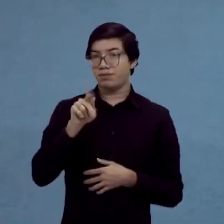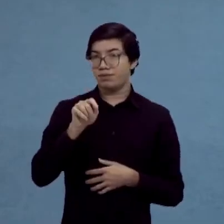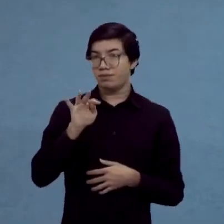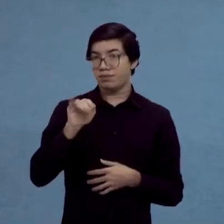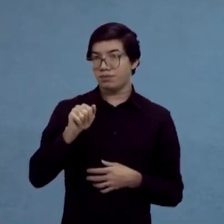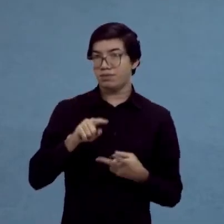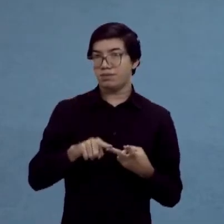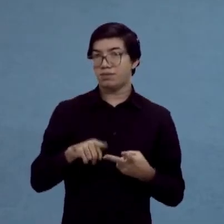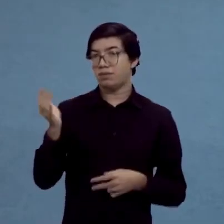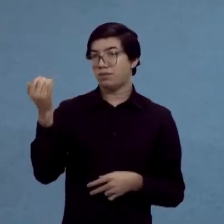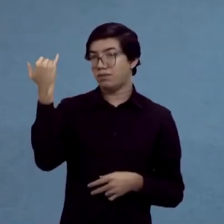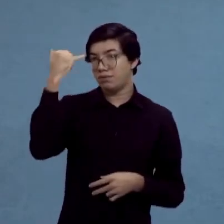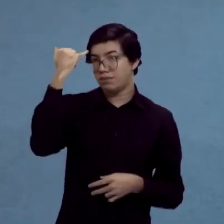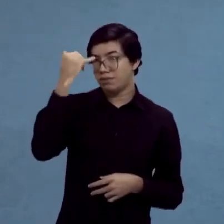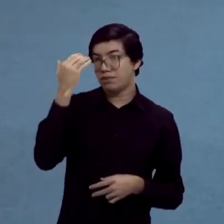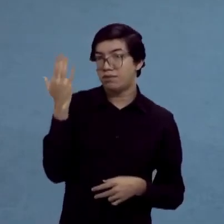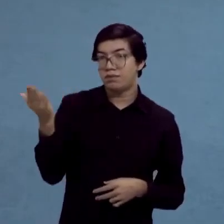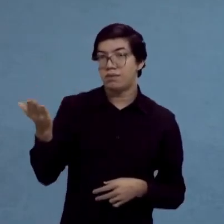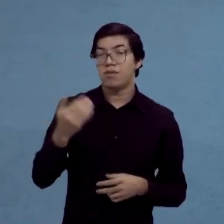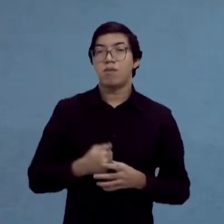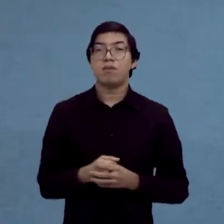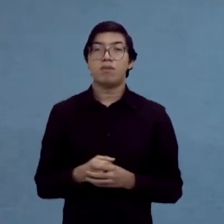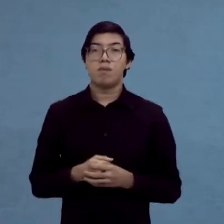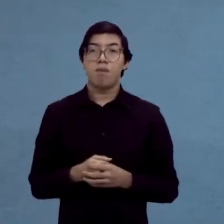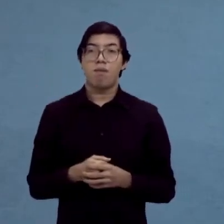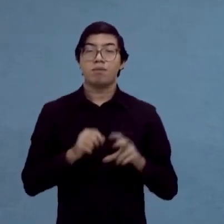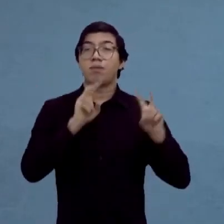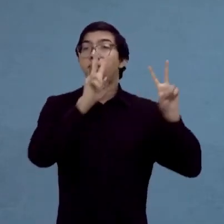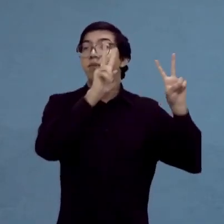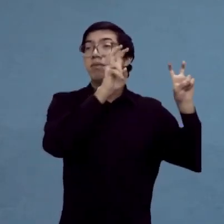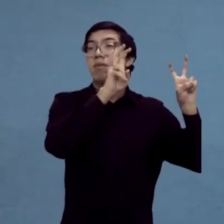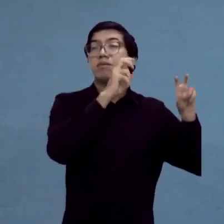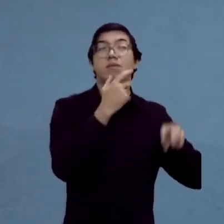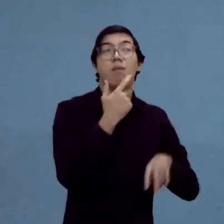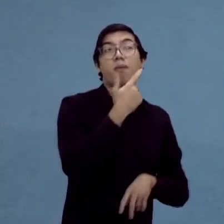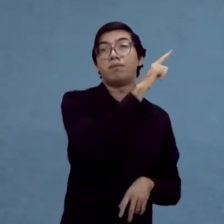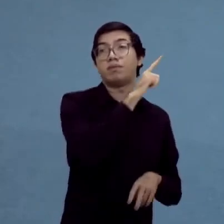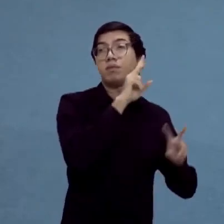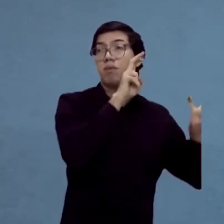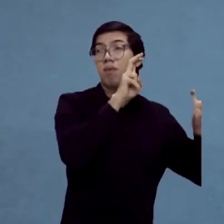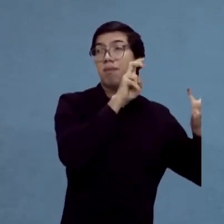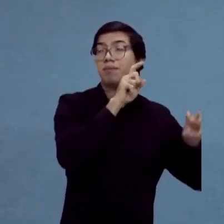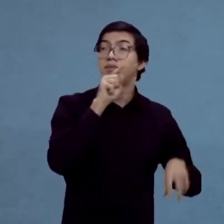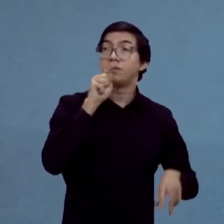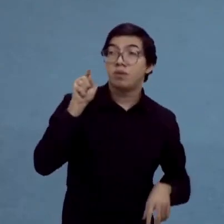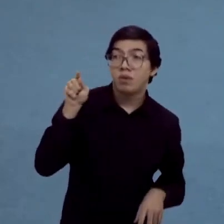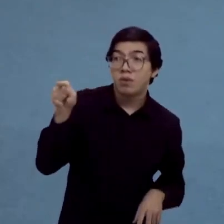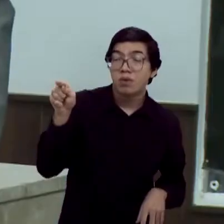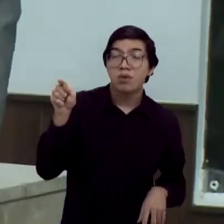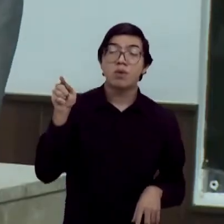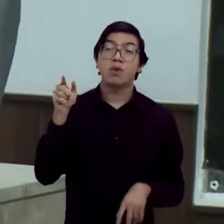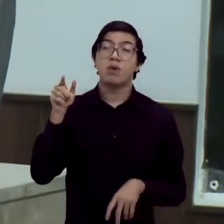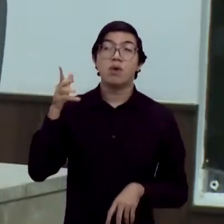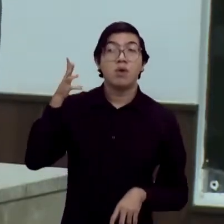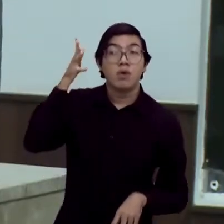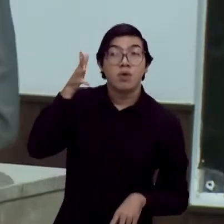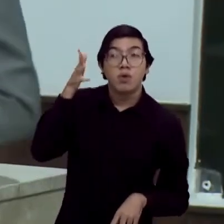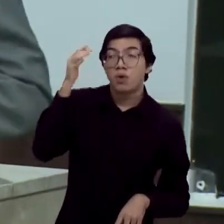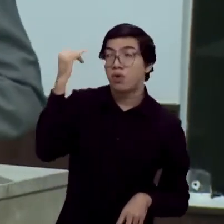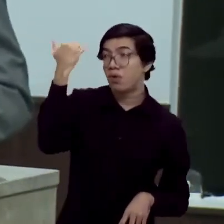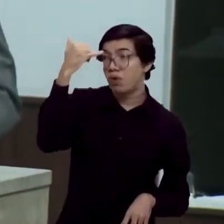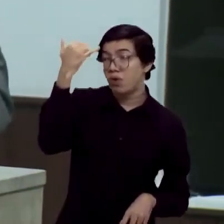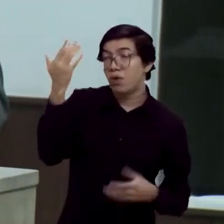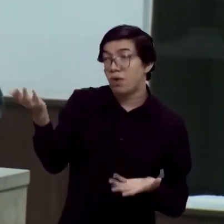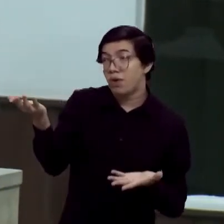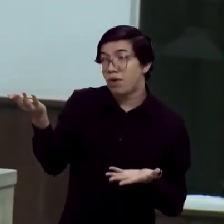Eu ia falar de outro assunto, totalmente diferente, mas V. Exª sempre me inspira. Eu